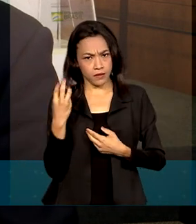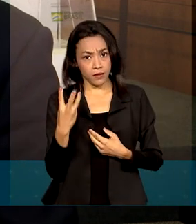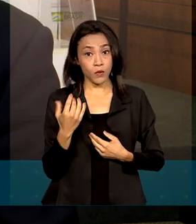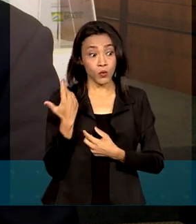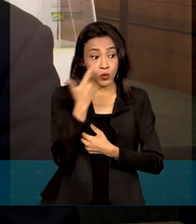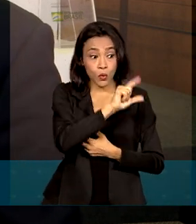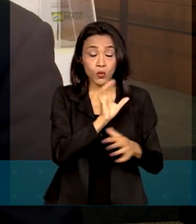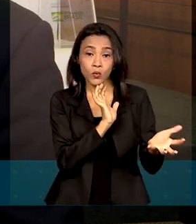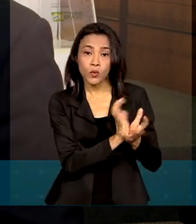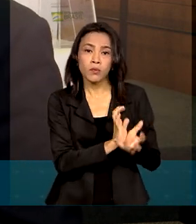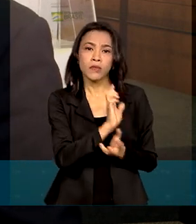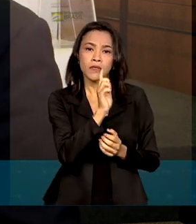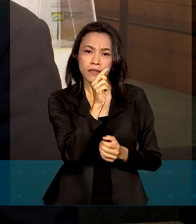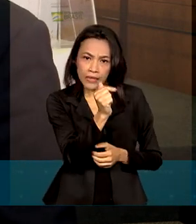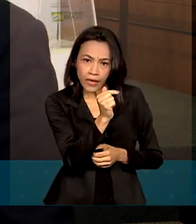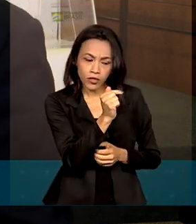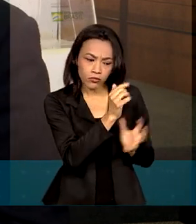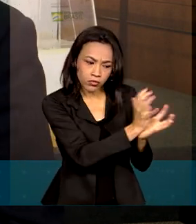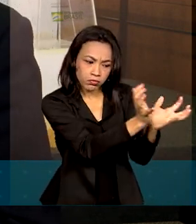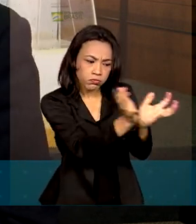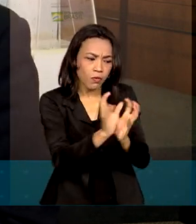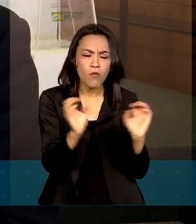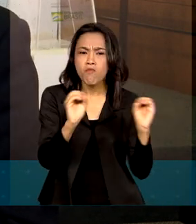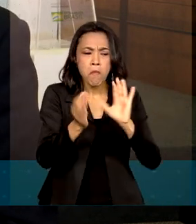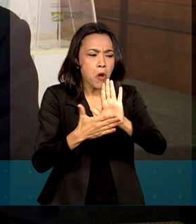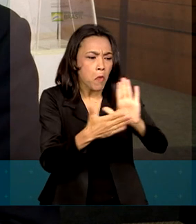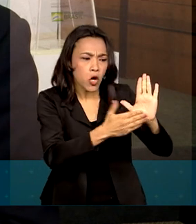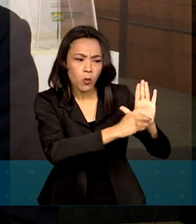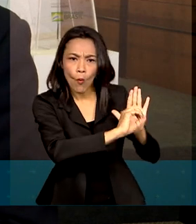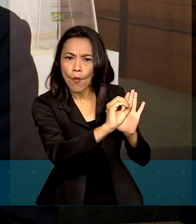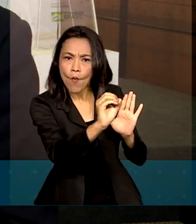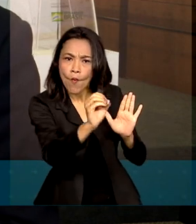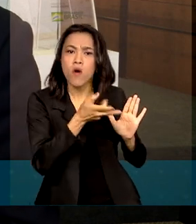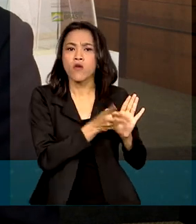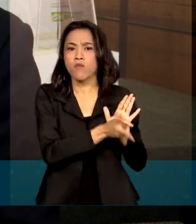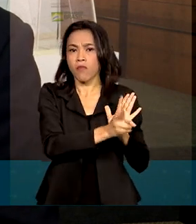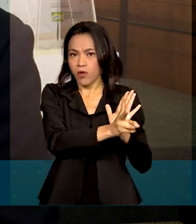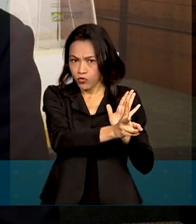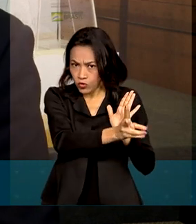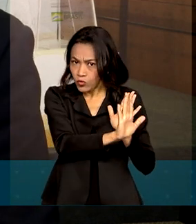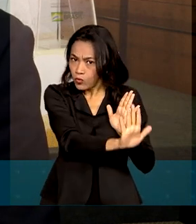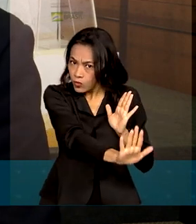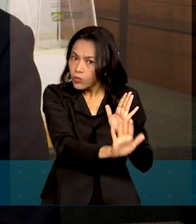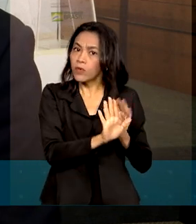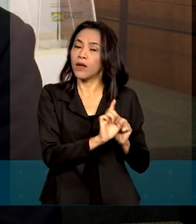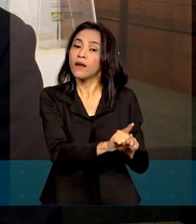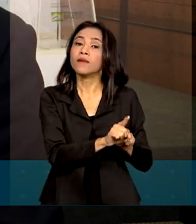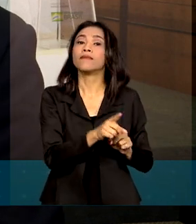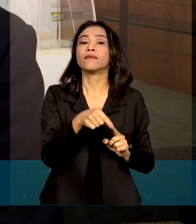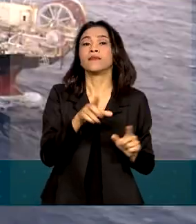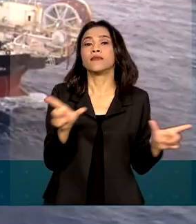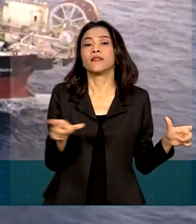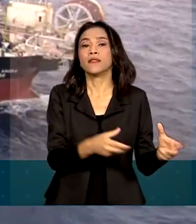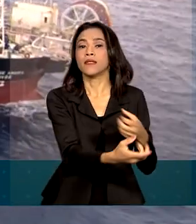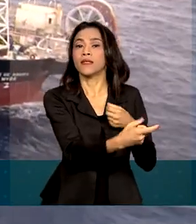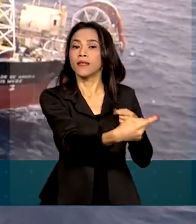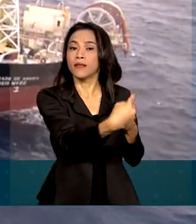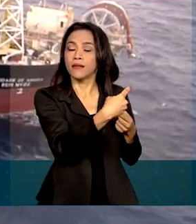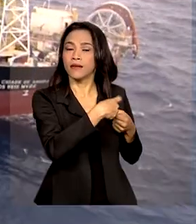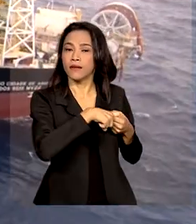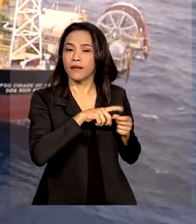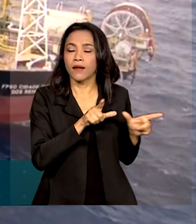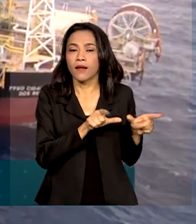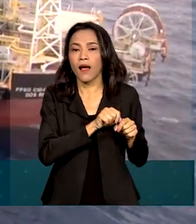sete blocos, que não receberam propostas, continuam fazendo parte do sistema de oferta permanente da ANP. Além da